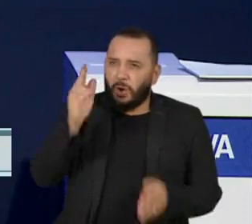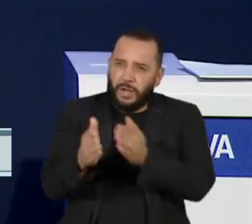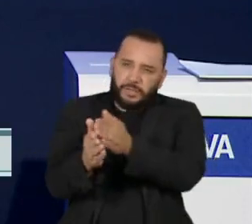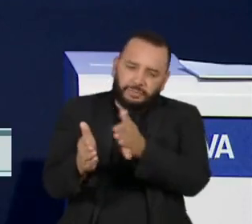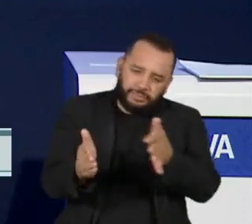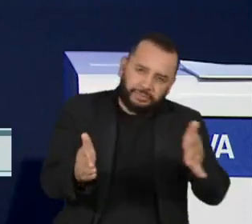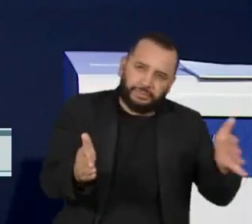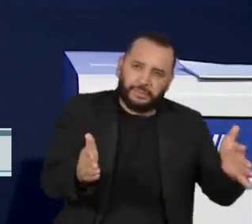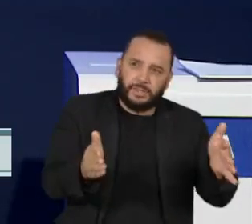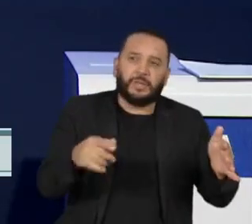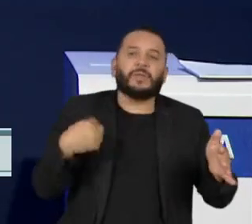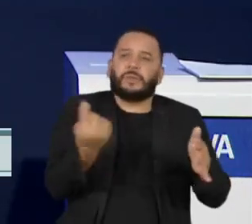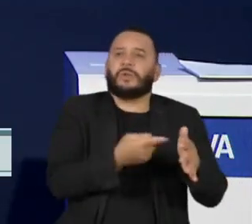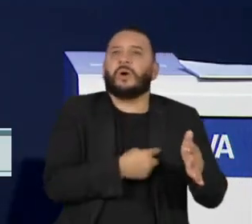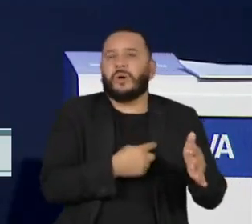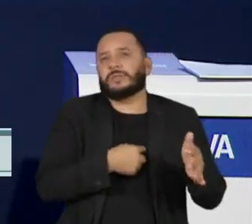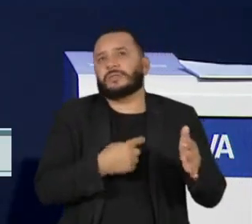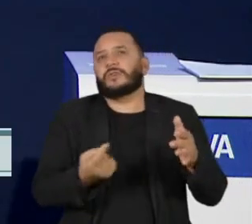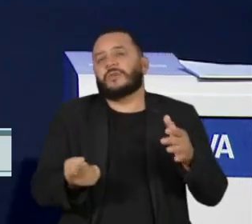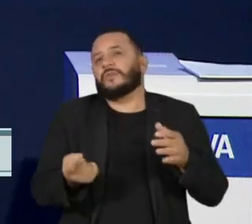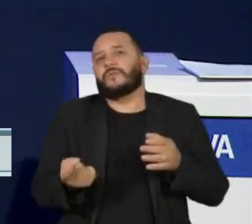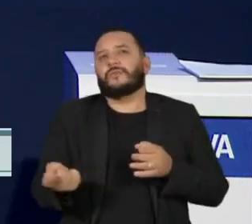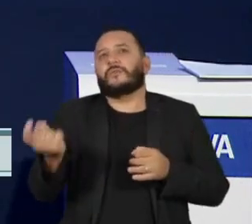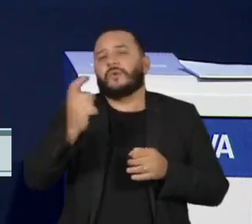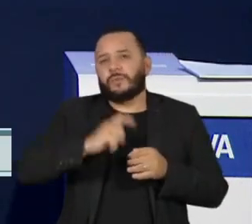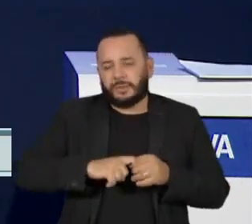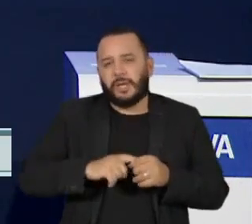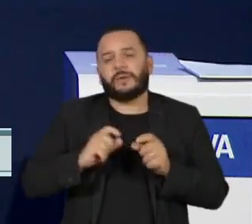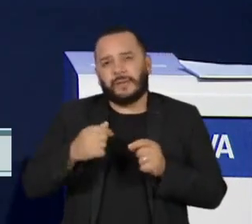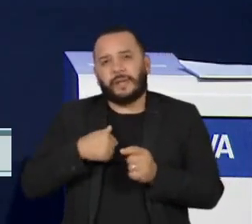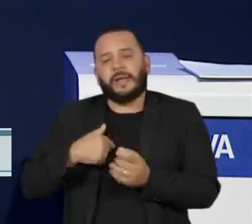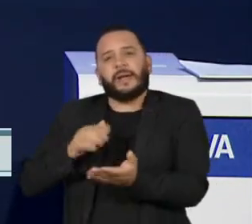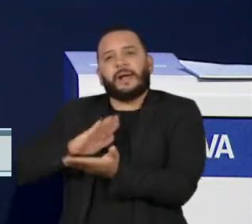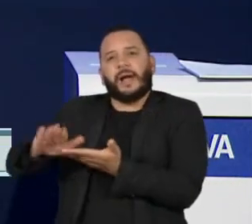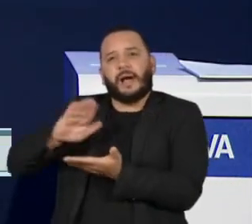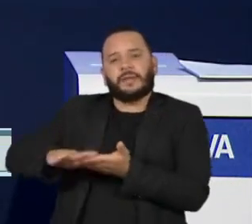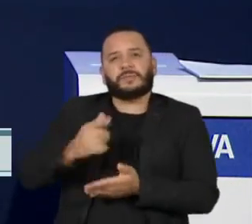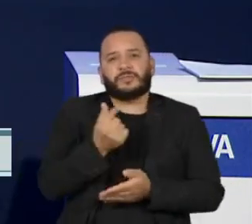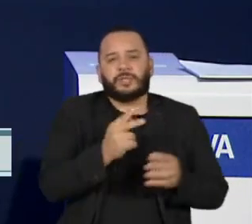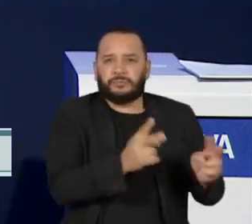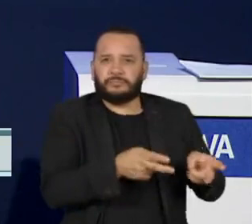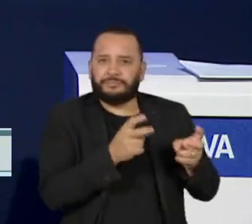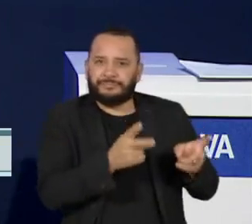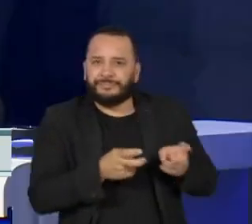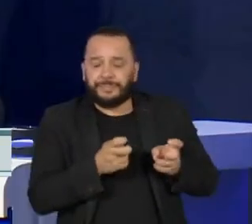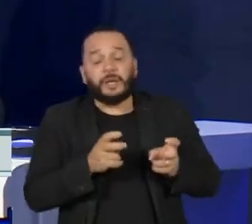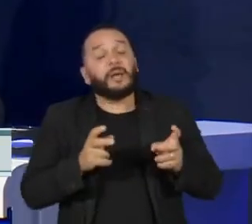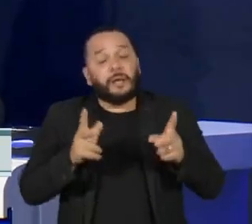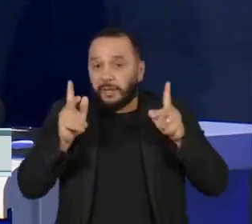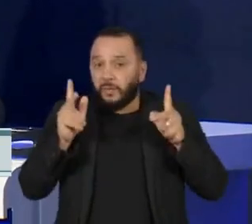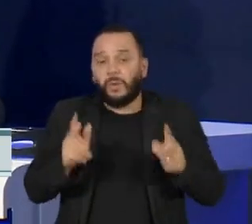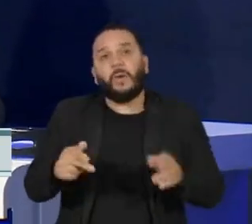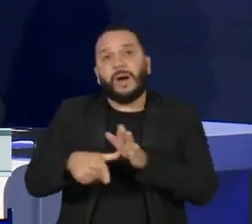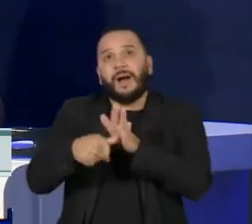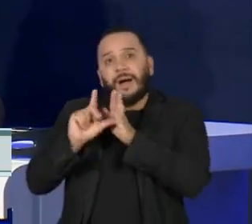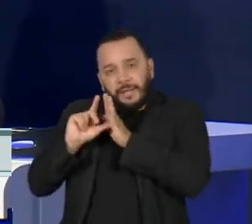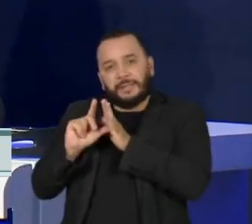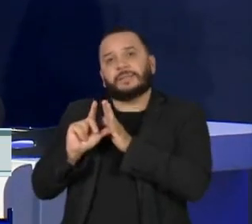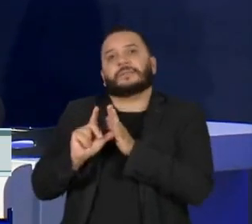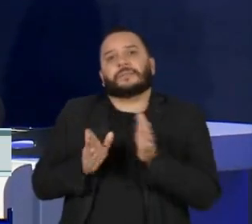pretendendo voltar despesas e receitas ao mesmo patamar pré-crise da pandemia,